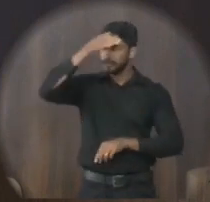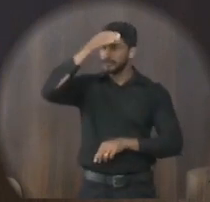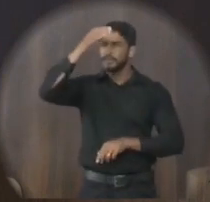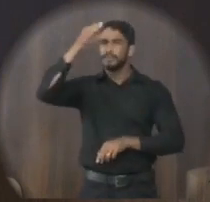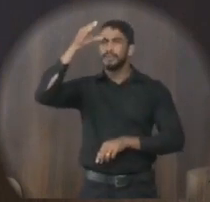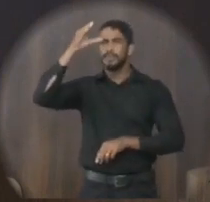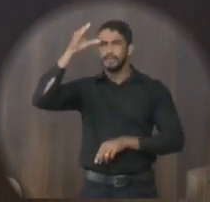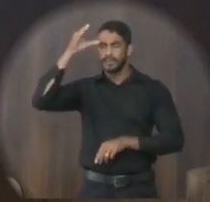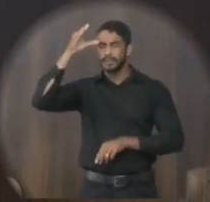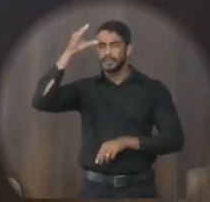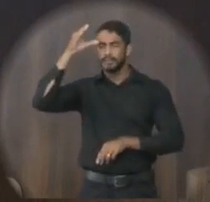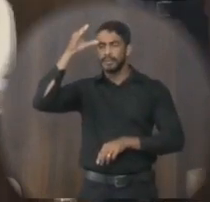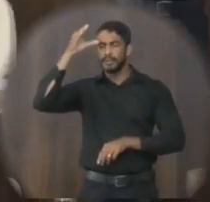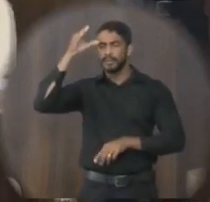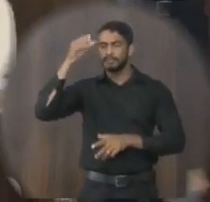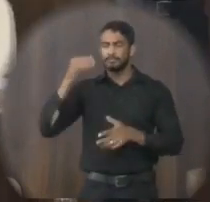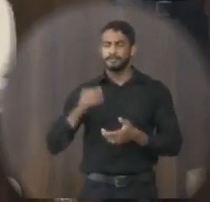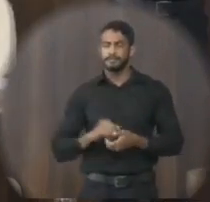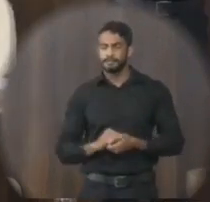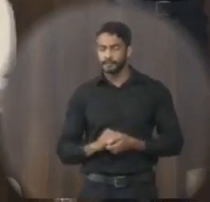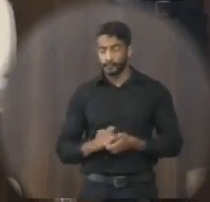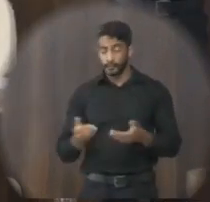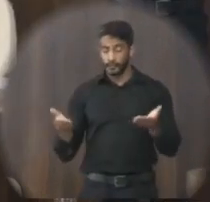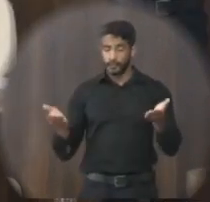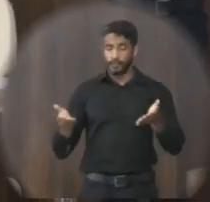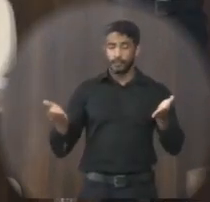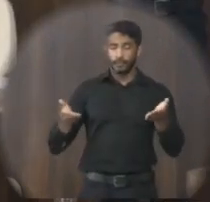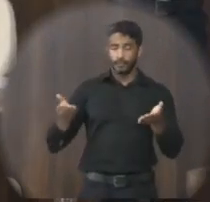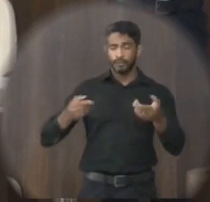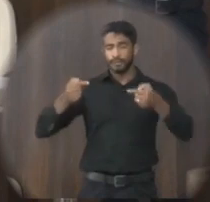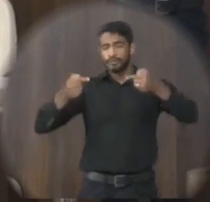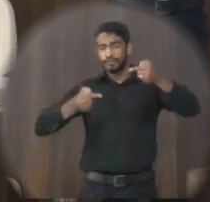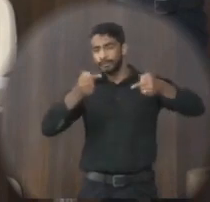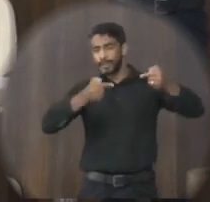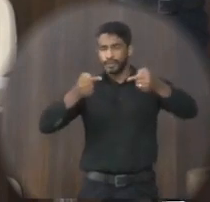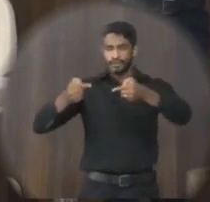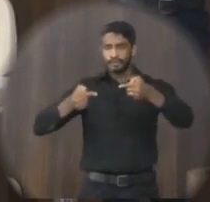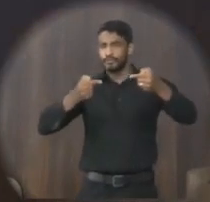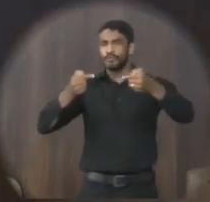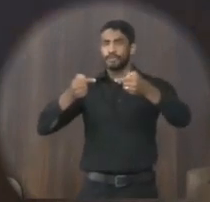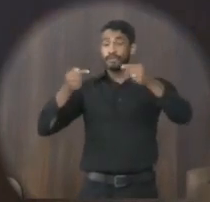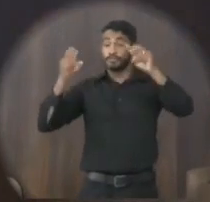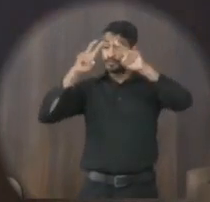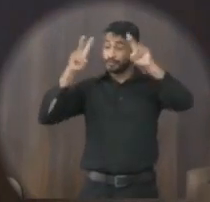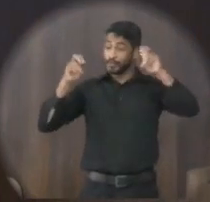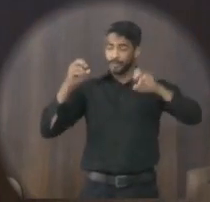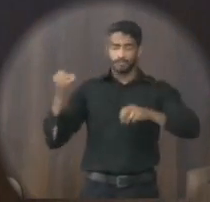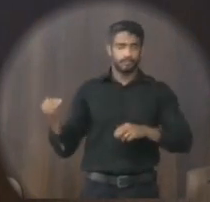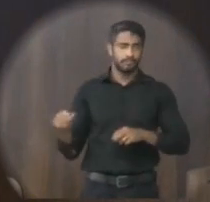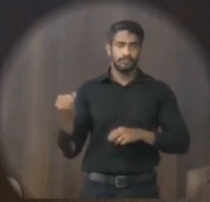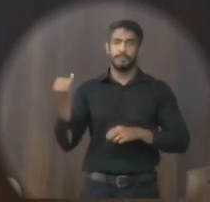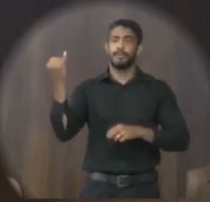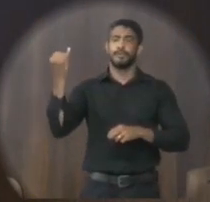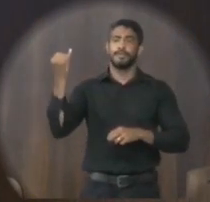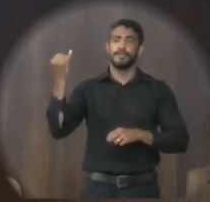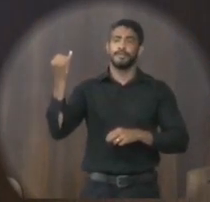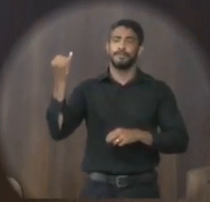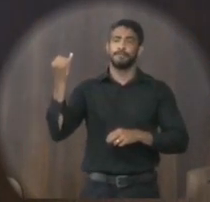hoje para discutirmos um assunto tão importante